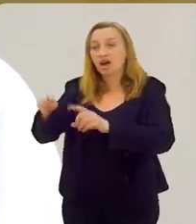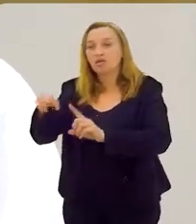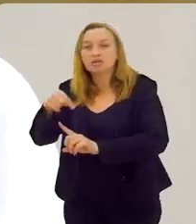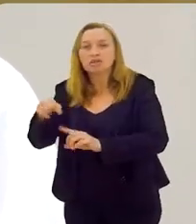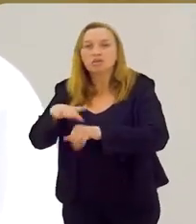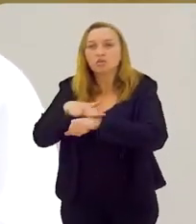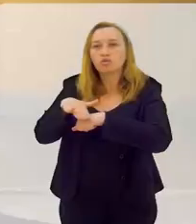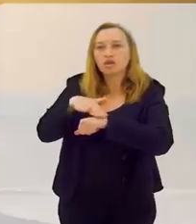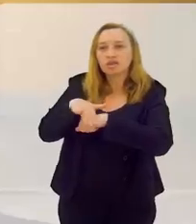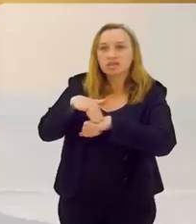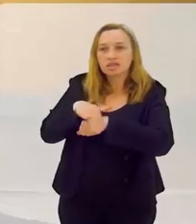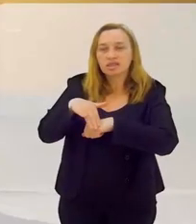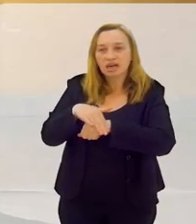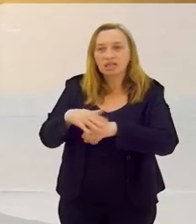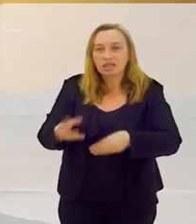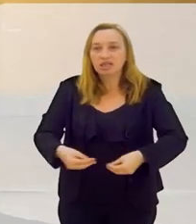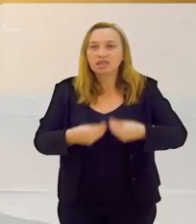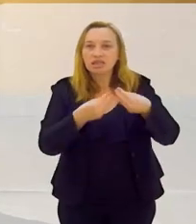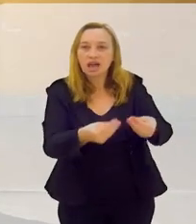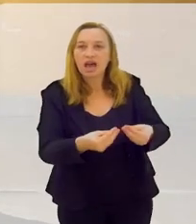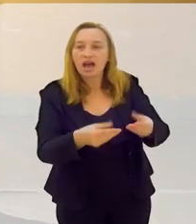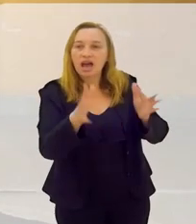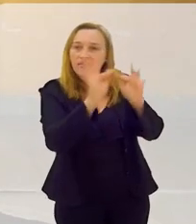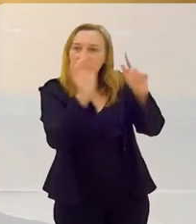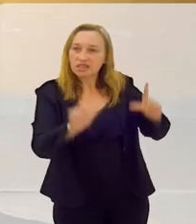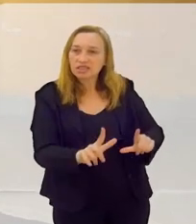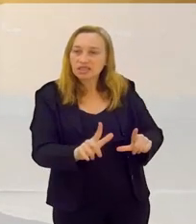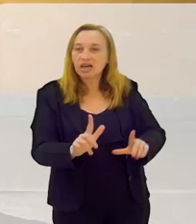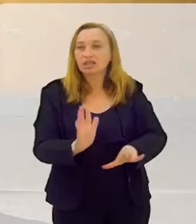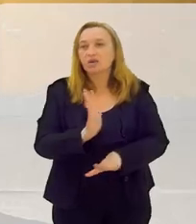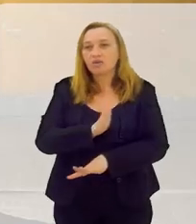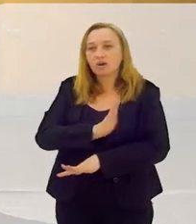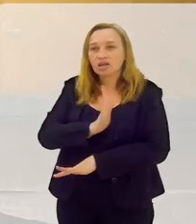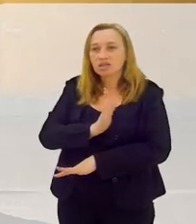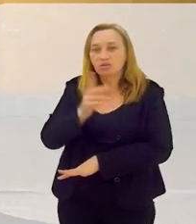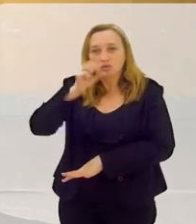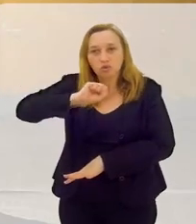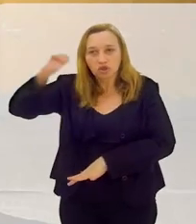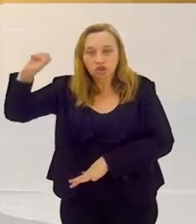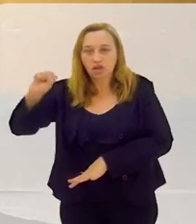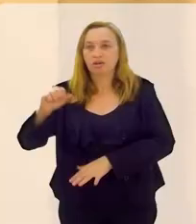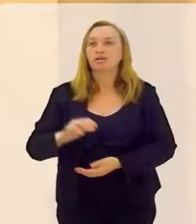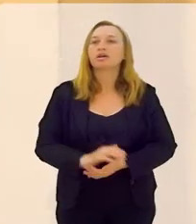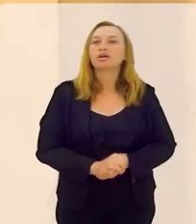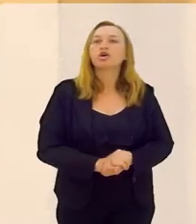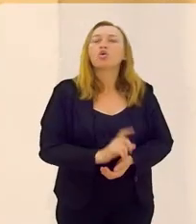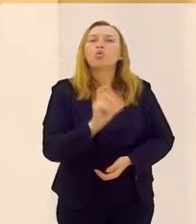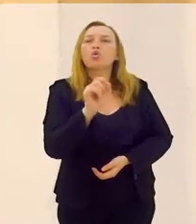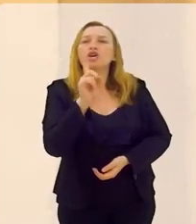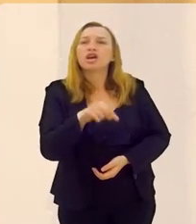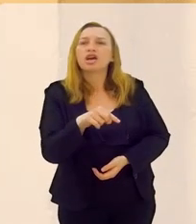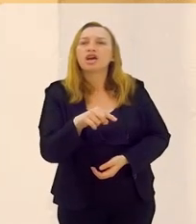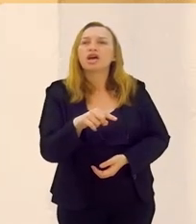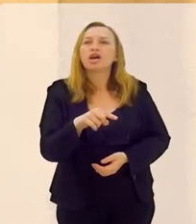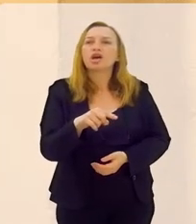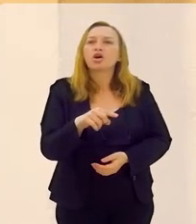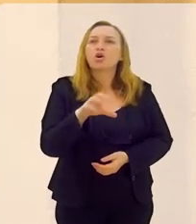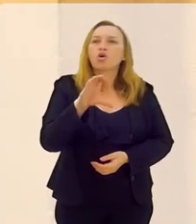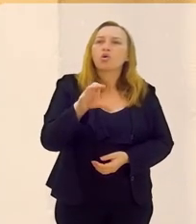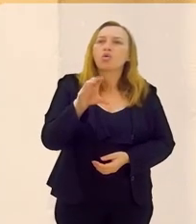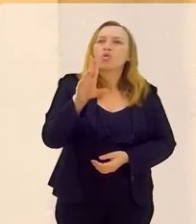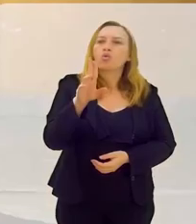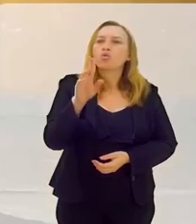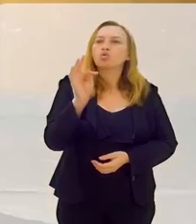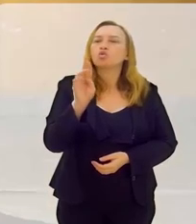conversar, aquele que traz a felicidade para o coração do orixá e do filho. O que é cultuar o orixá?